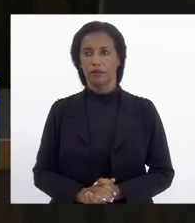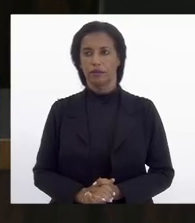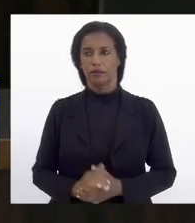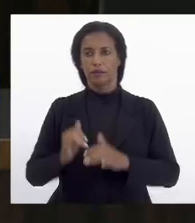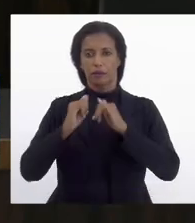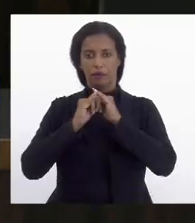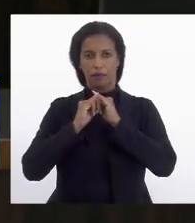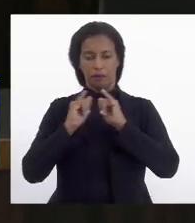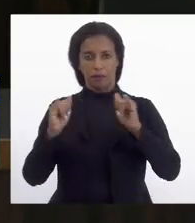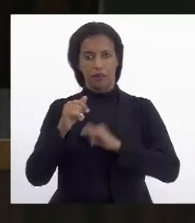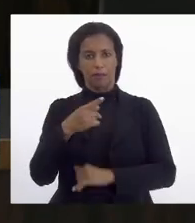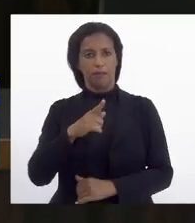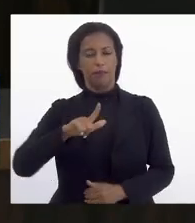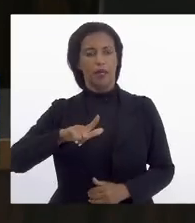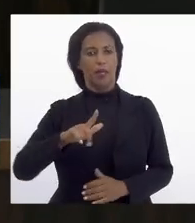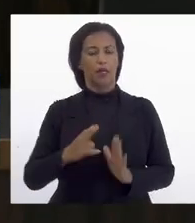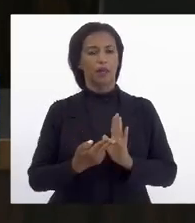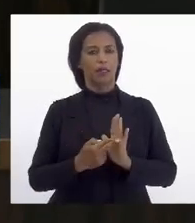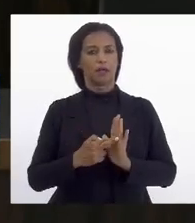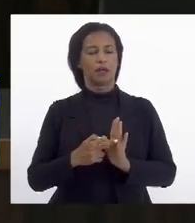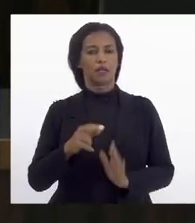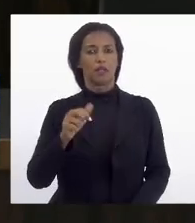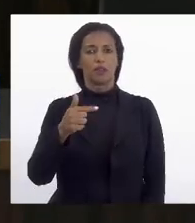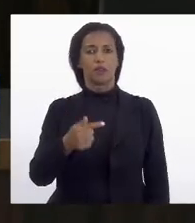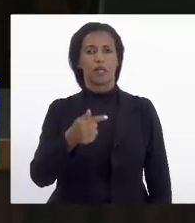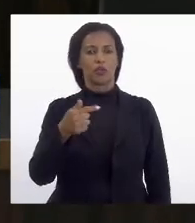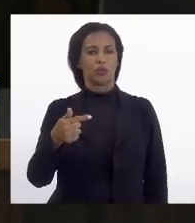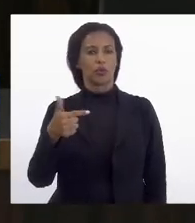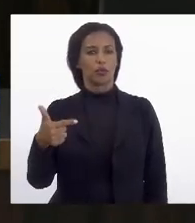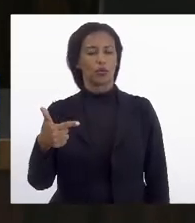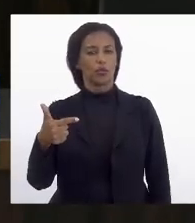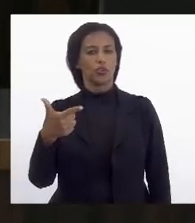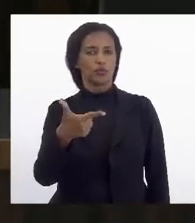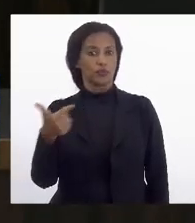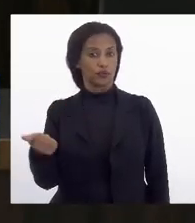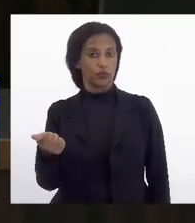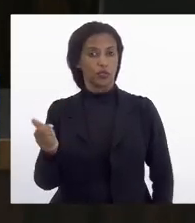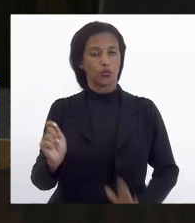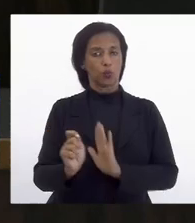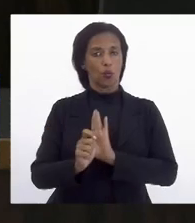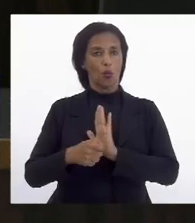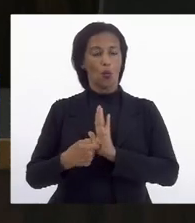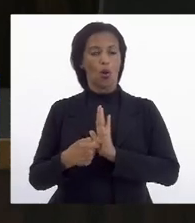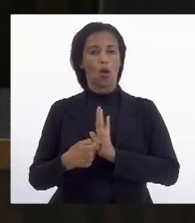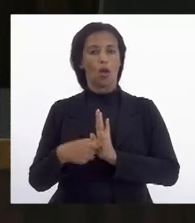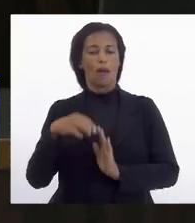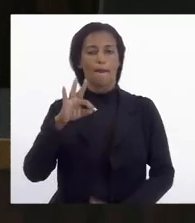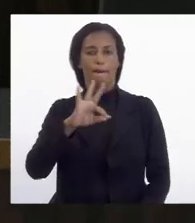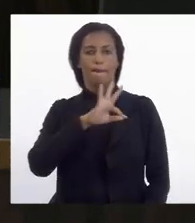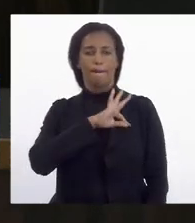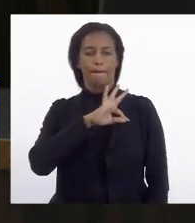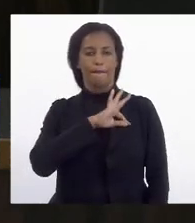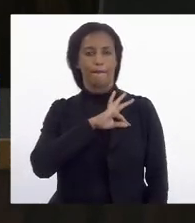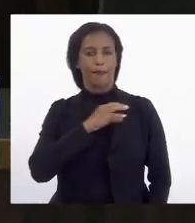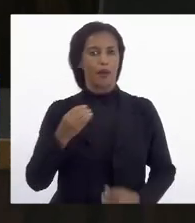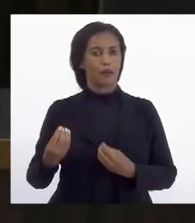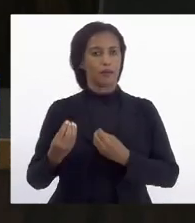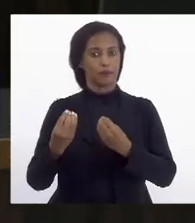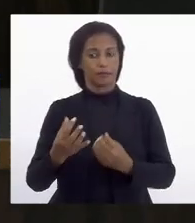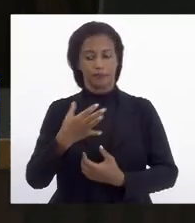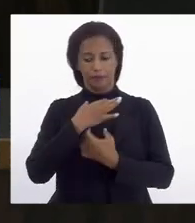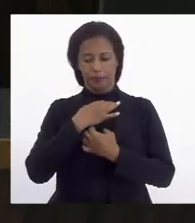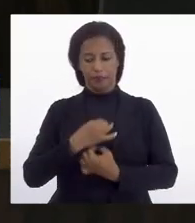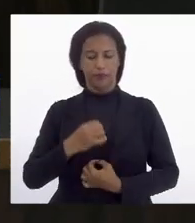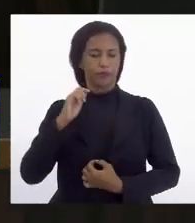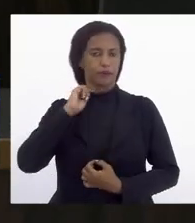anuncio projeto de resolução número 722 2021 de autoria da deputada Marta Rocha que concede a medalha